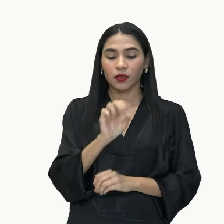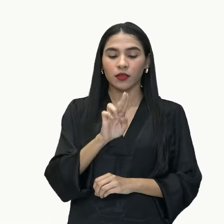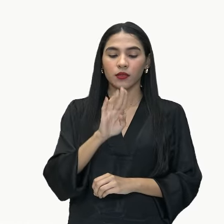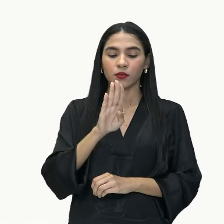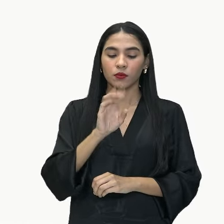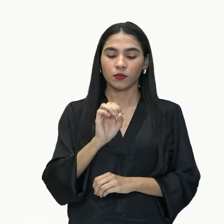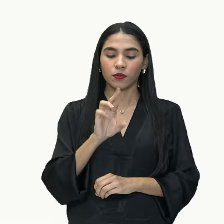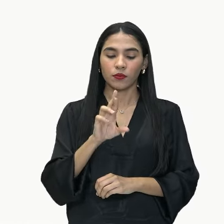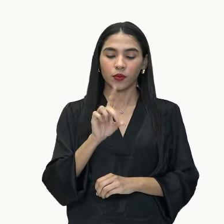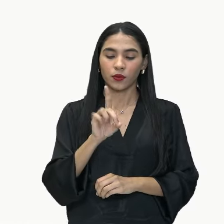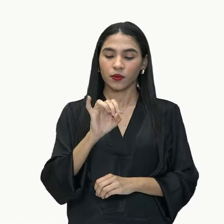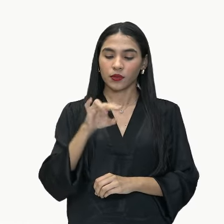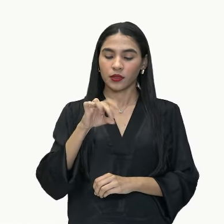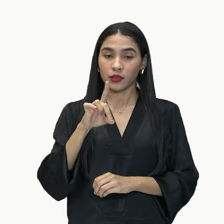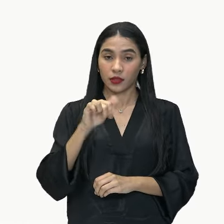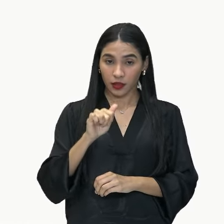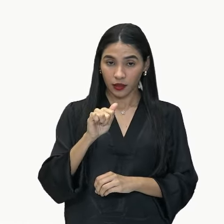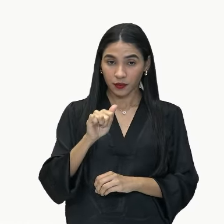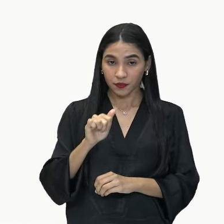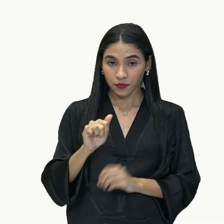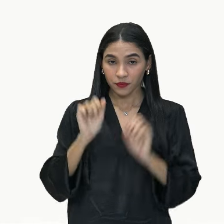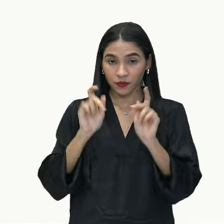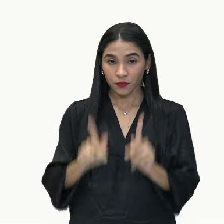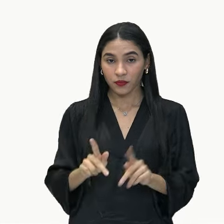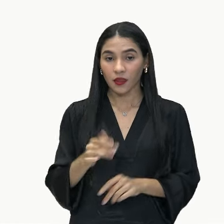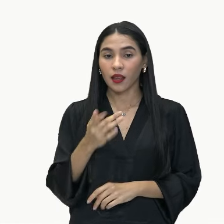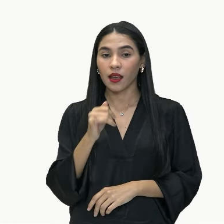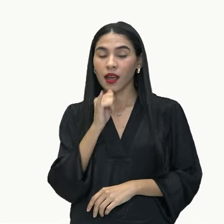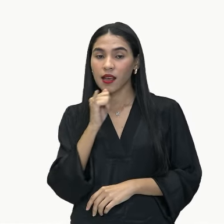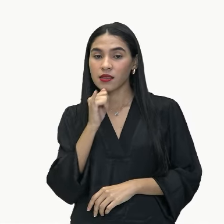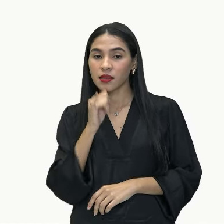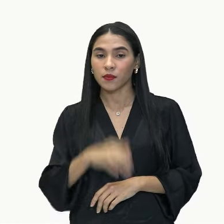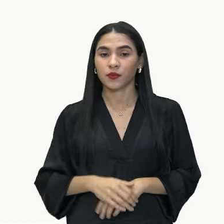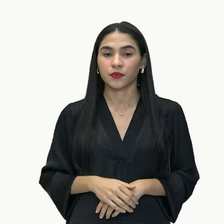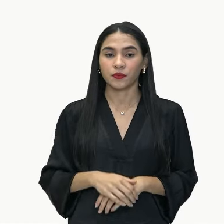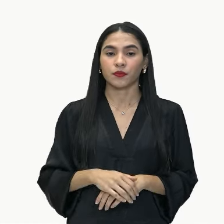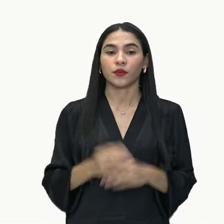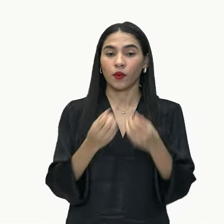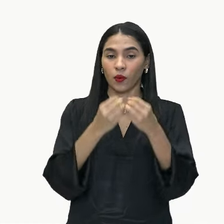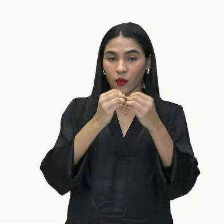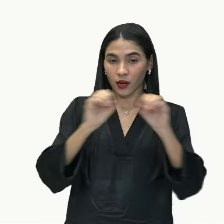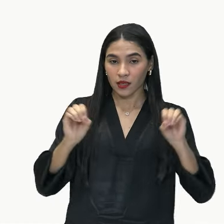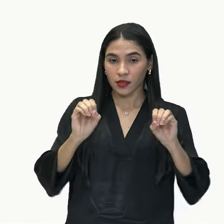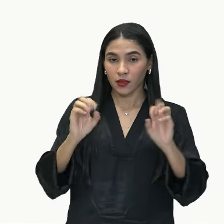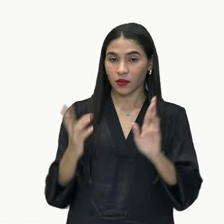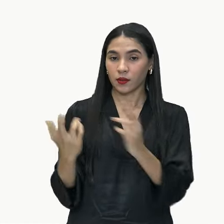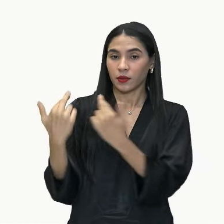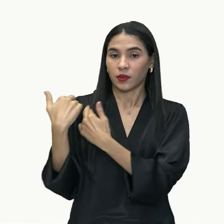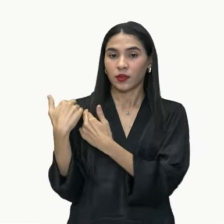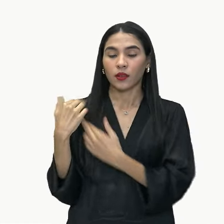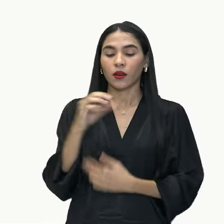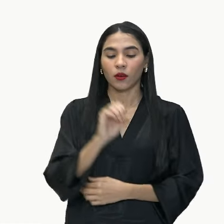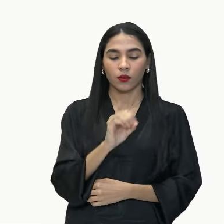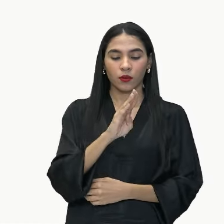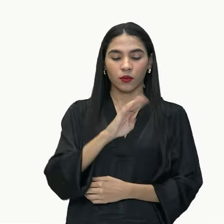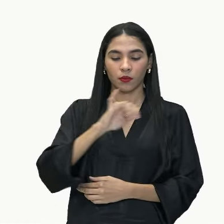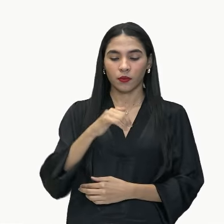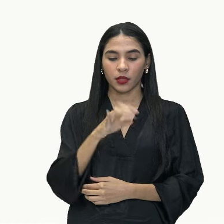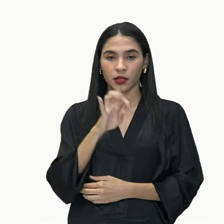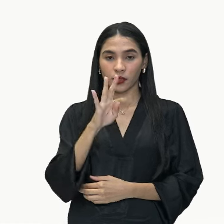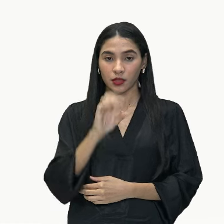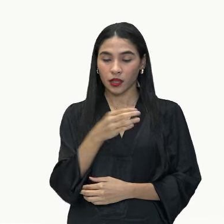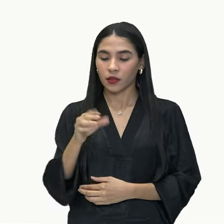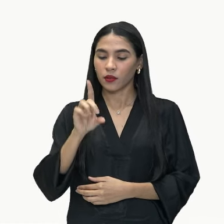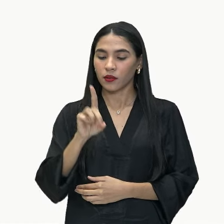subordinada. subordinada. Ok? No caso aqui, essa minha oração subordinada está fazendo o papel de objeto direto, de